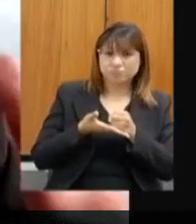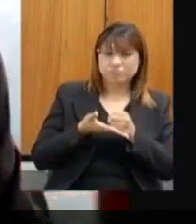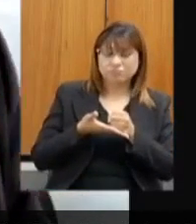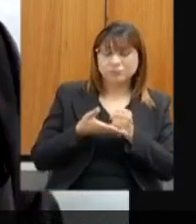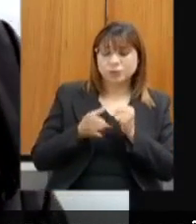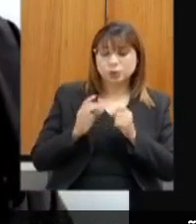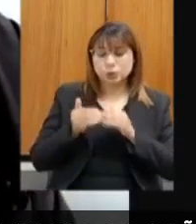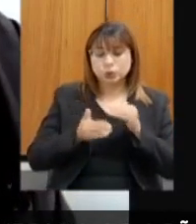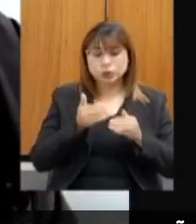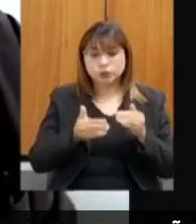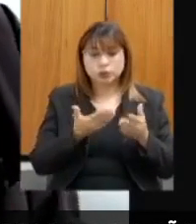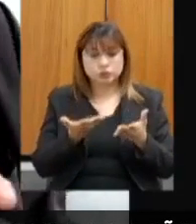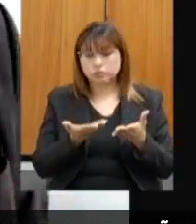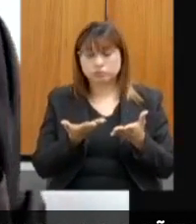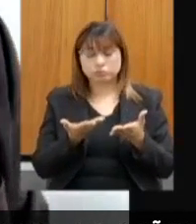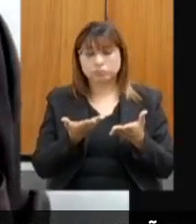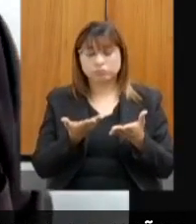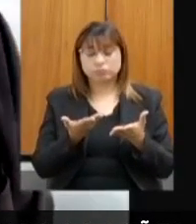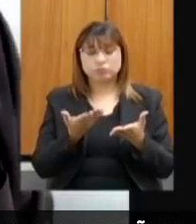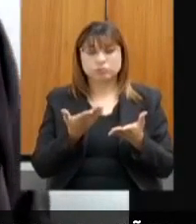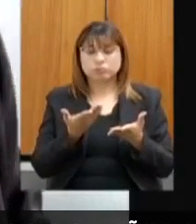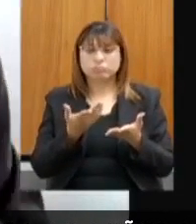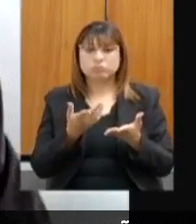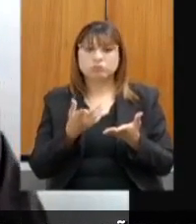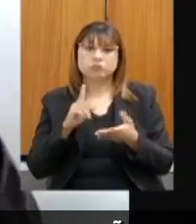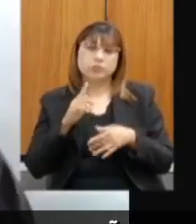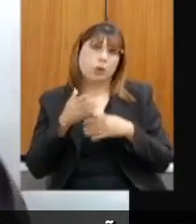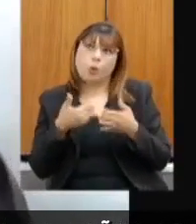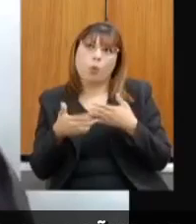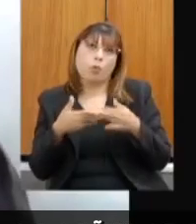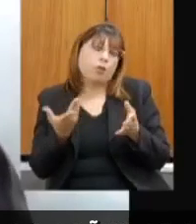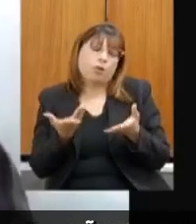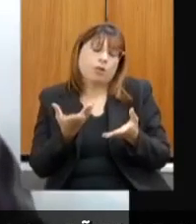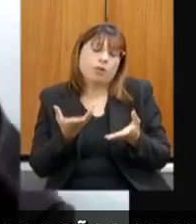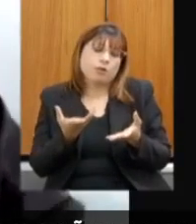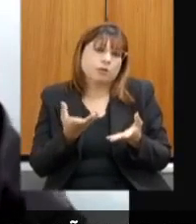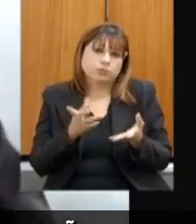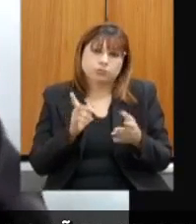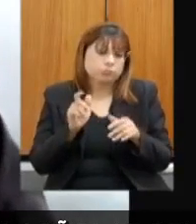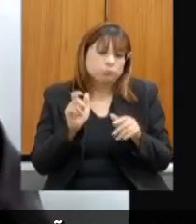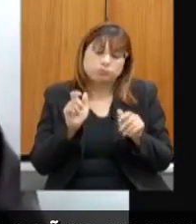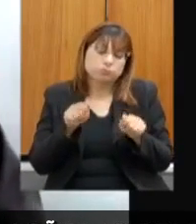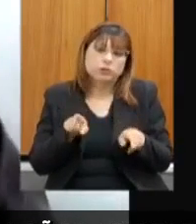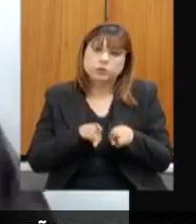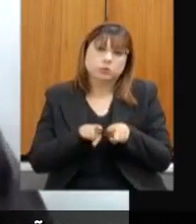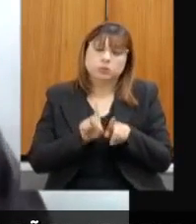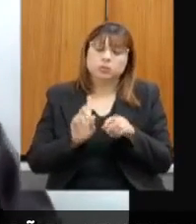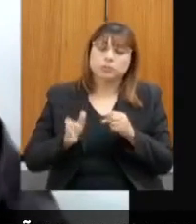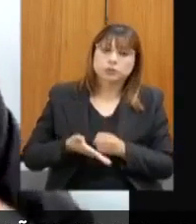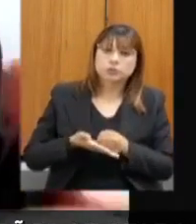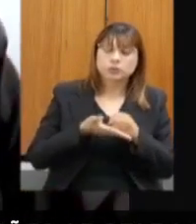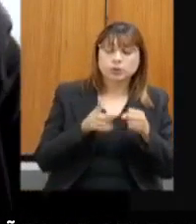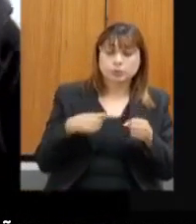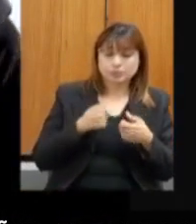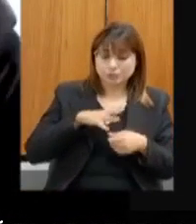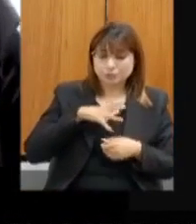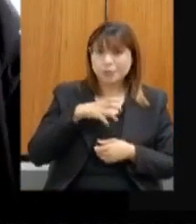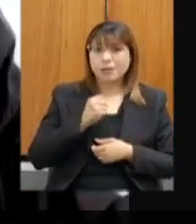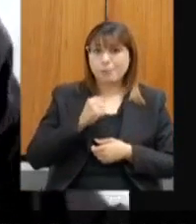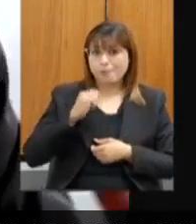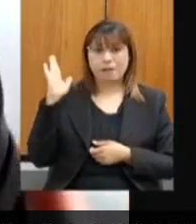desenvolvimento a qualquer preço não é sustentável. em alguns momentos nós temos que ter uma ousadia maior